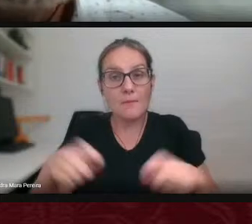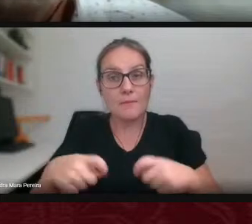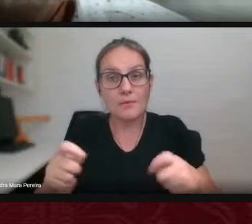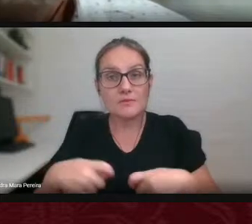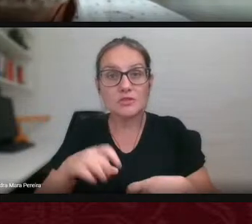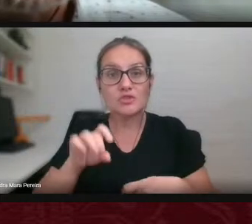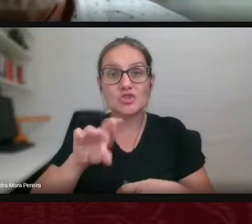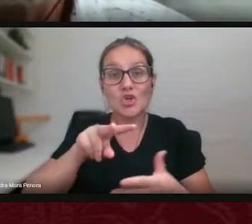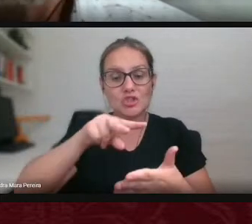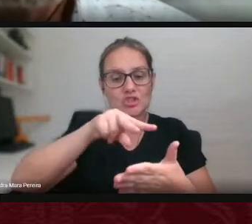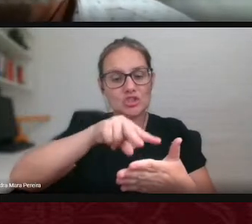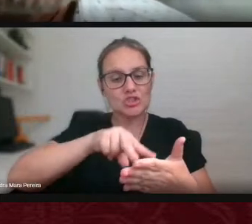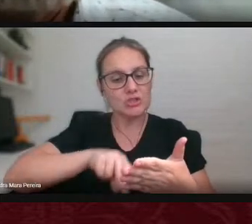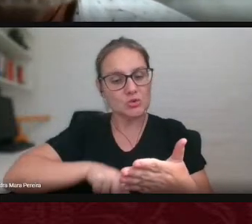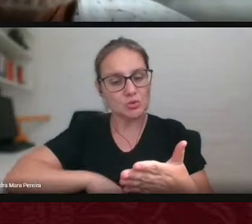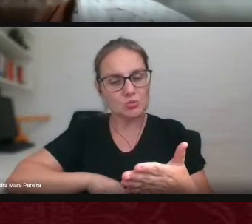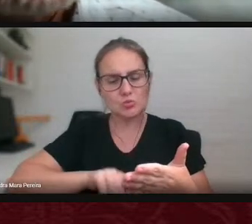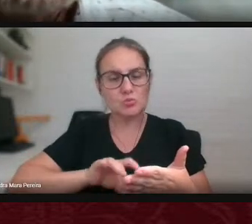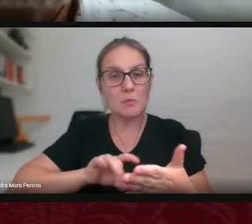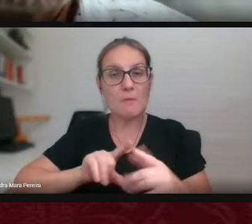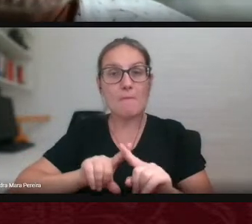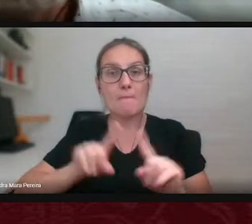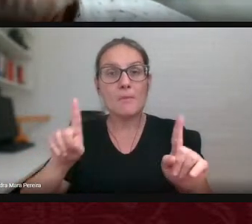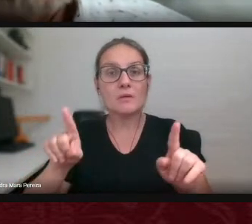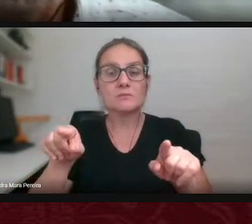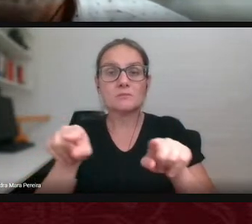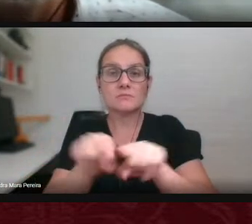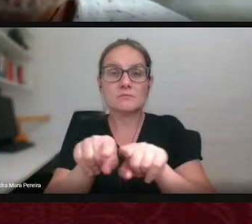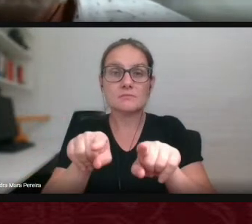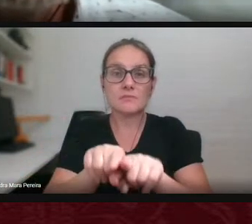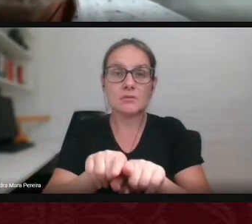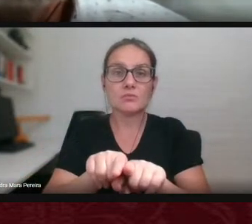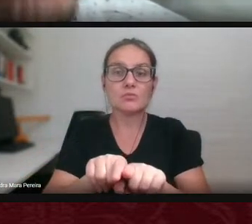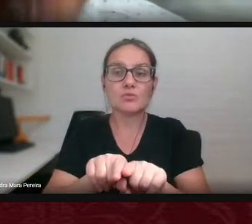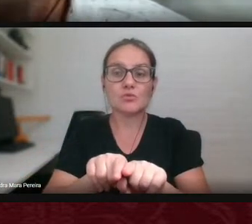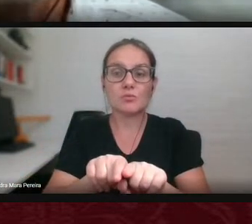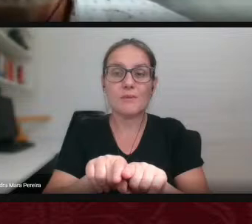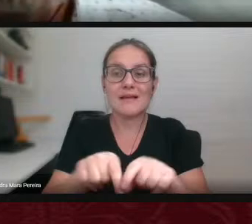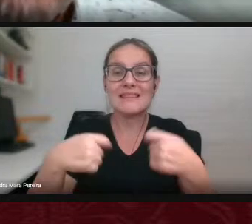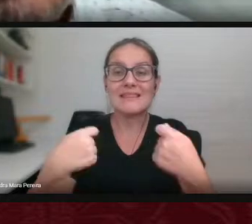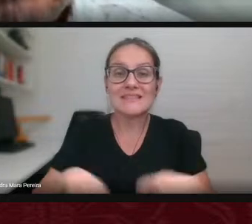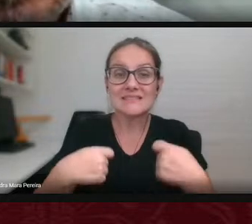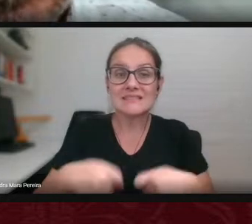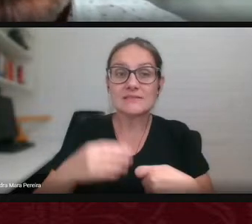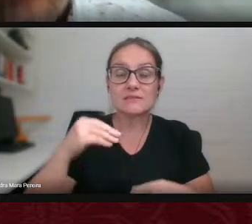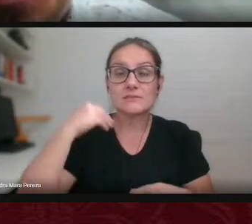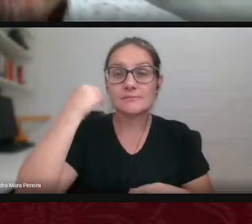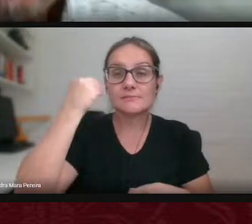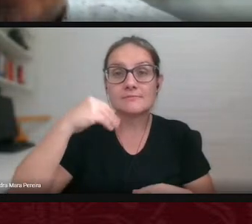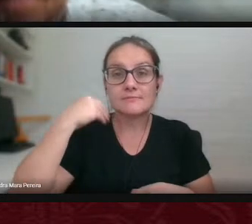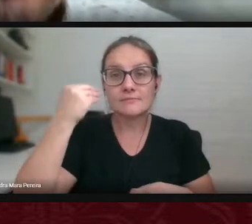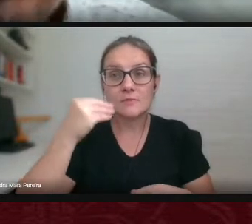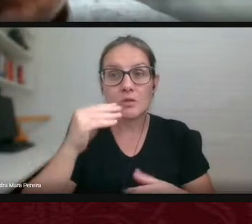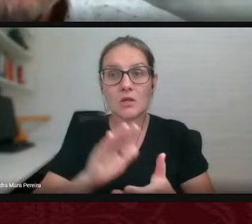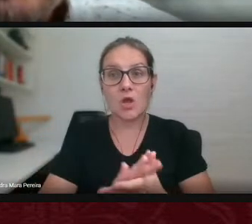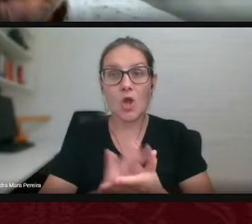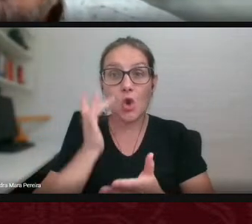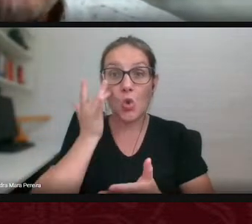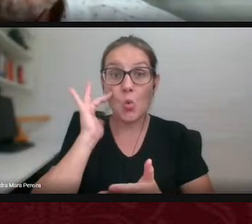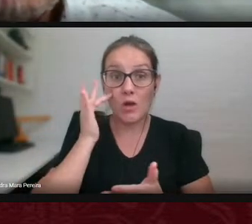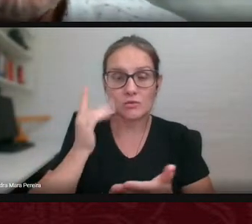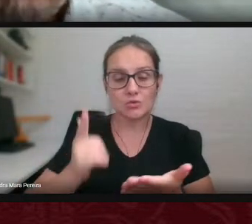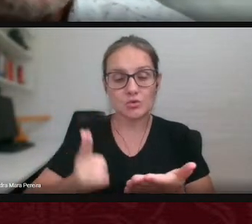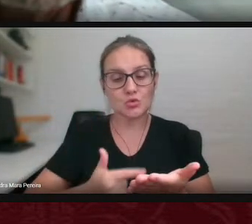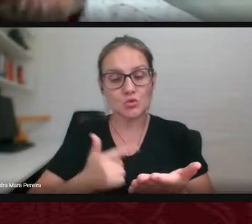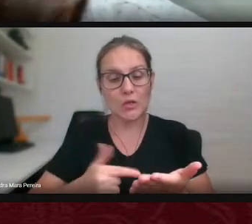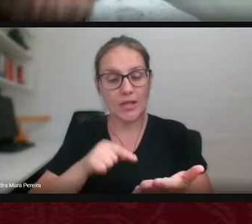apenas de leitura mas também de uma condição de experiência eu acho que o livro que